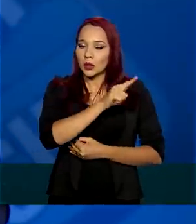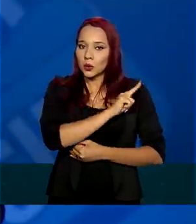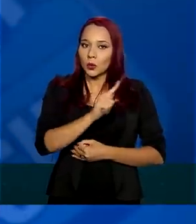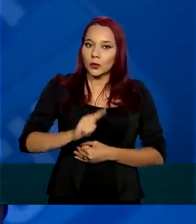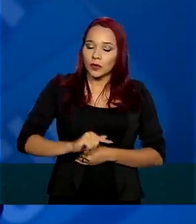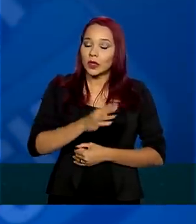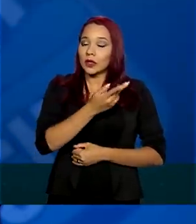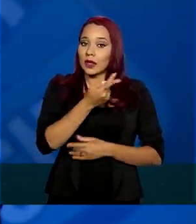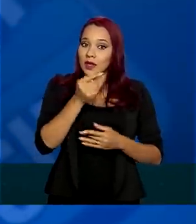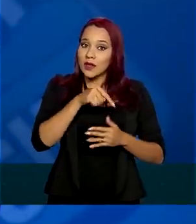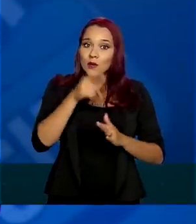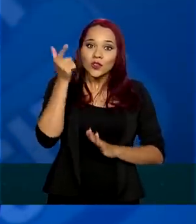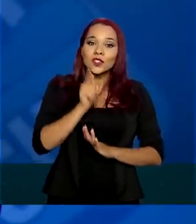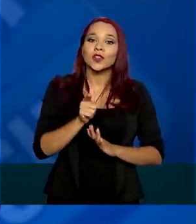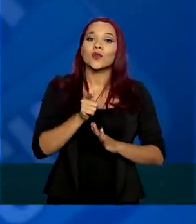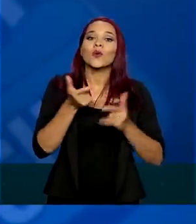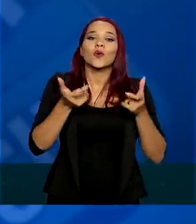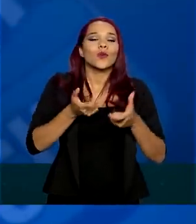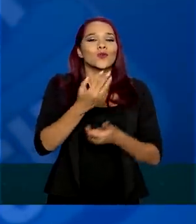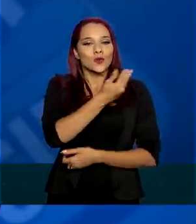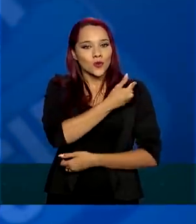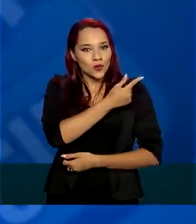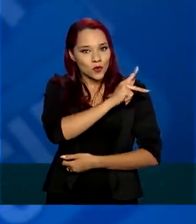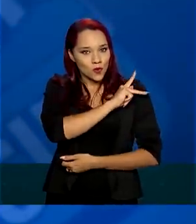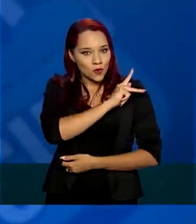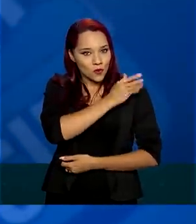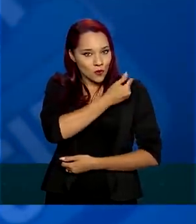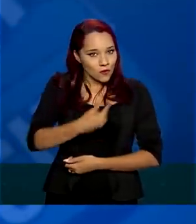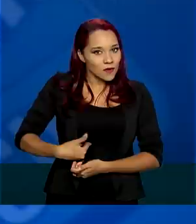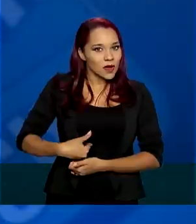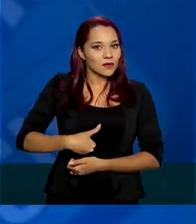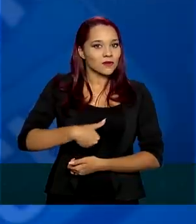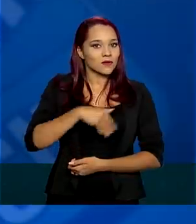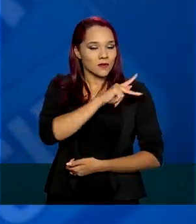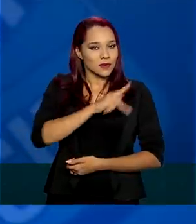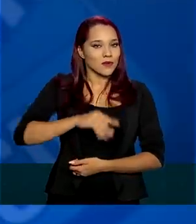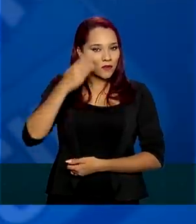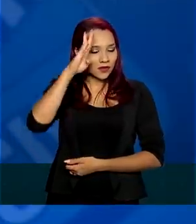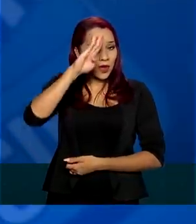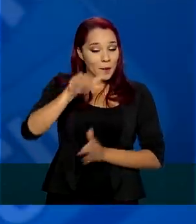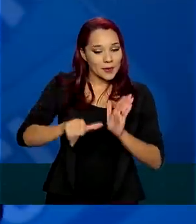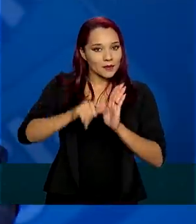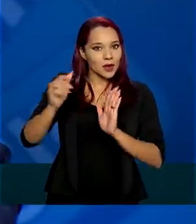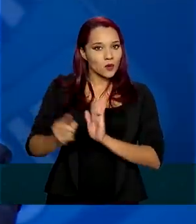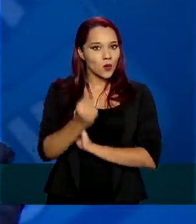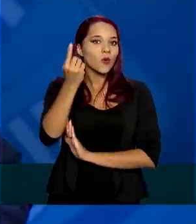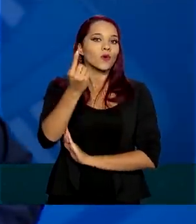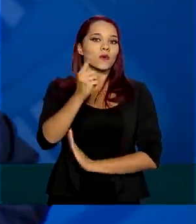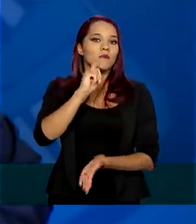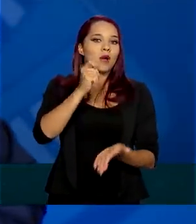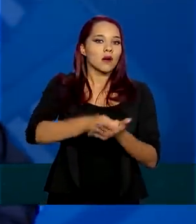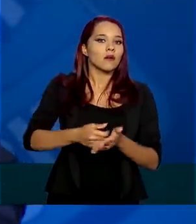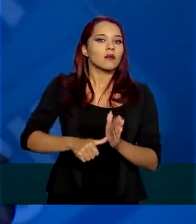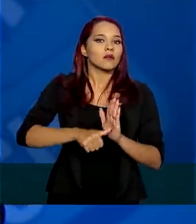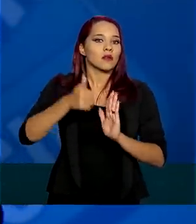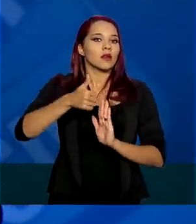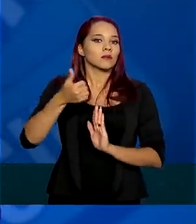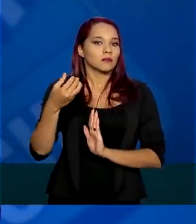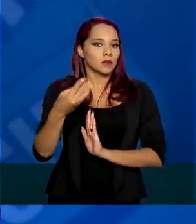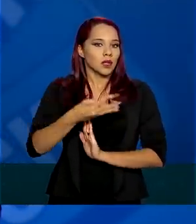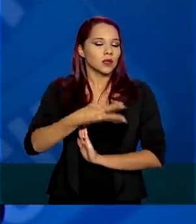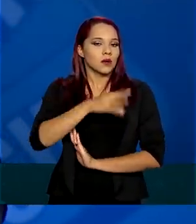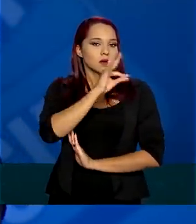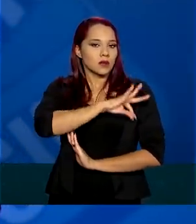do presidente Jair Bolsonaro. E também para lembrar, foi o primeiro e único presidente que pagou o 13º